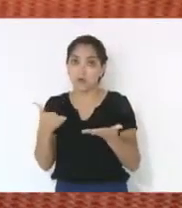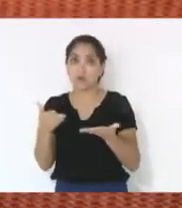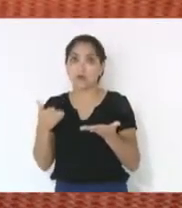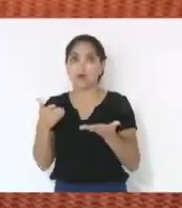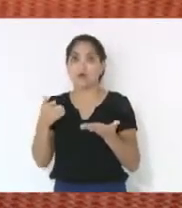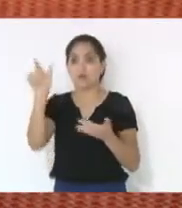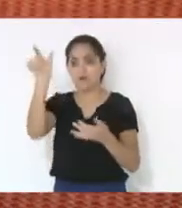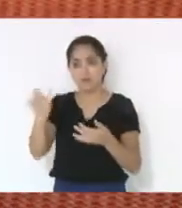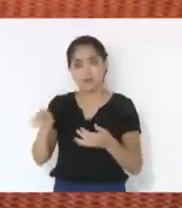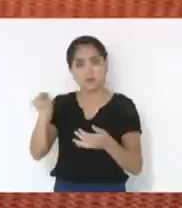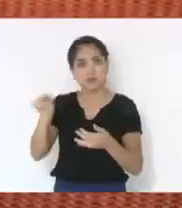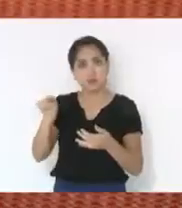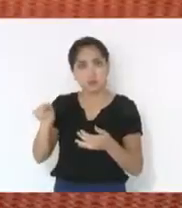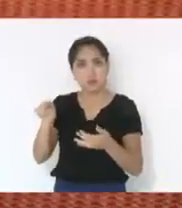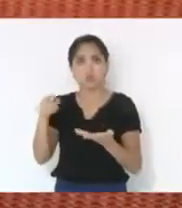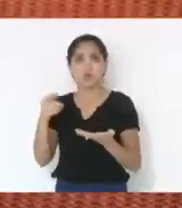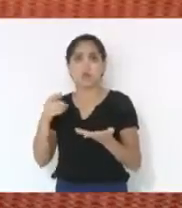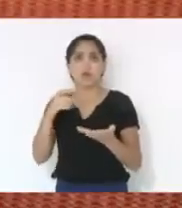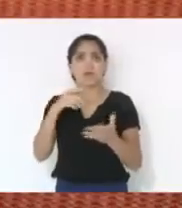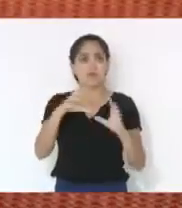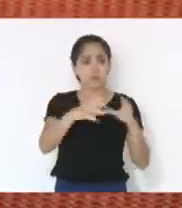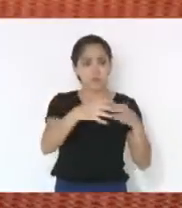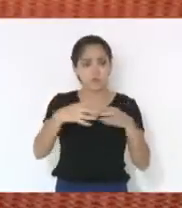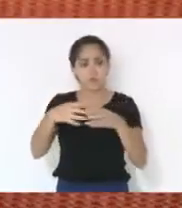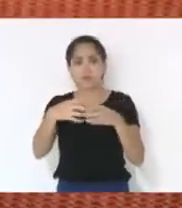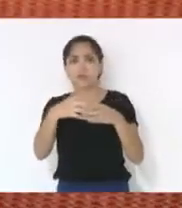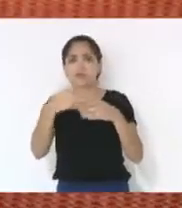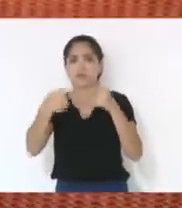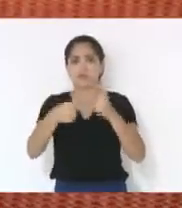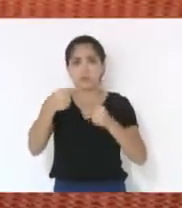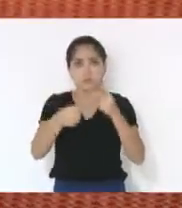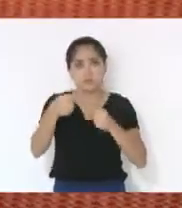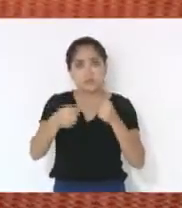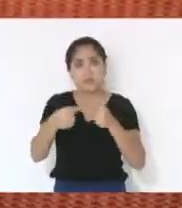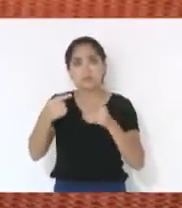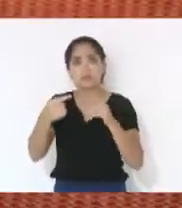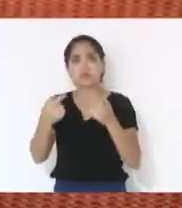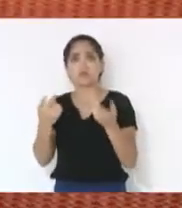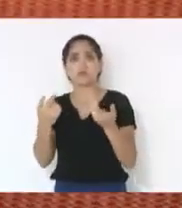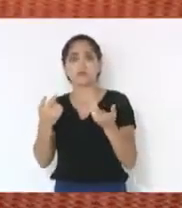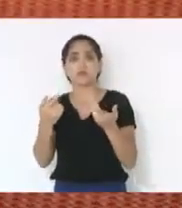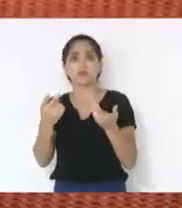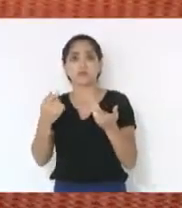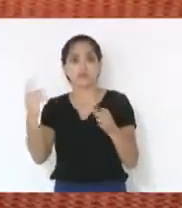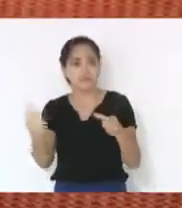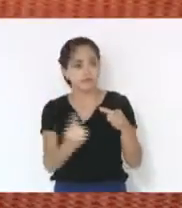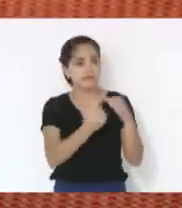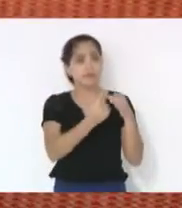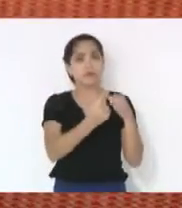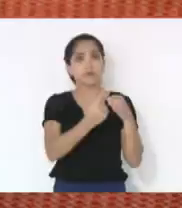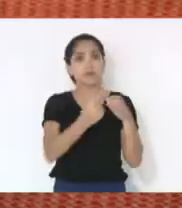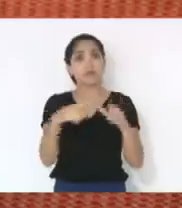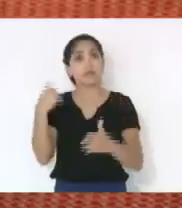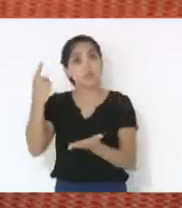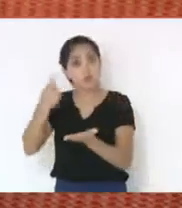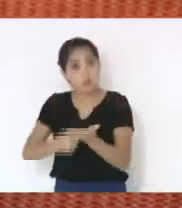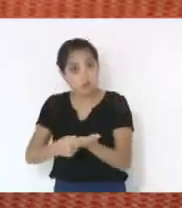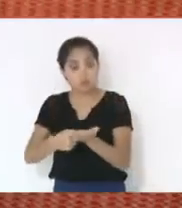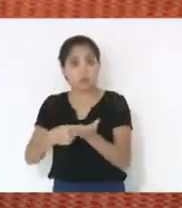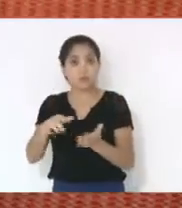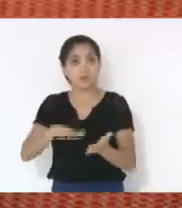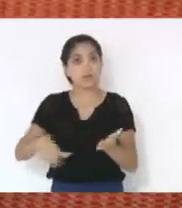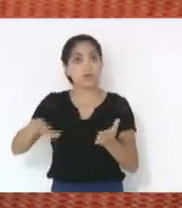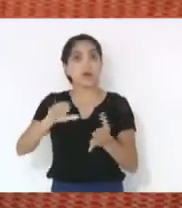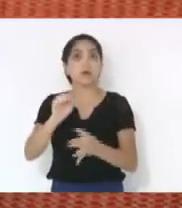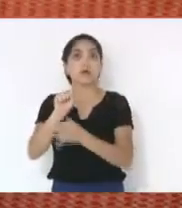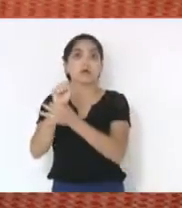compromisso com o PMDB, com o PSDB, com o PT, com o PT. Vamos colocar alguém que tenha compromisso com a segurança e a própria